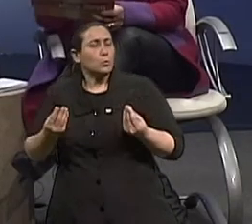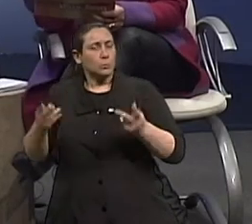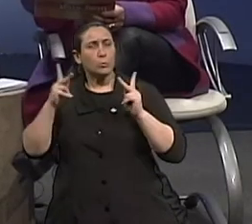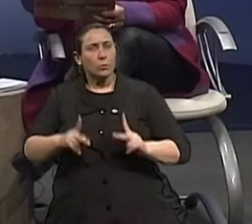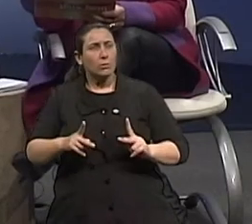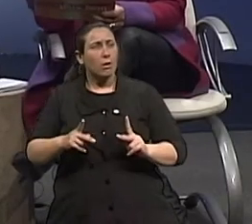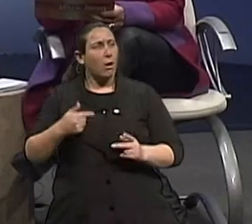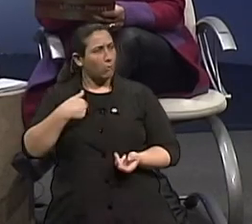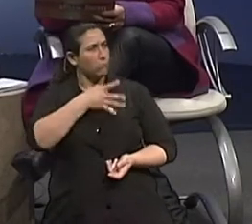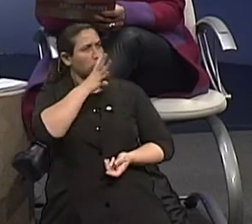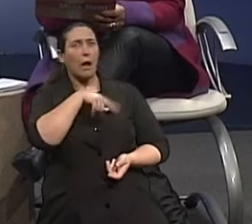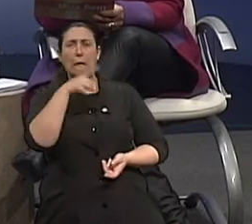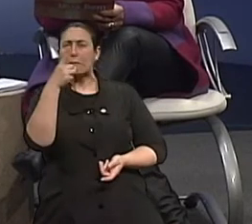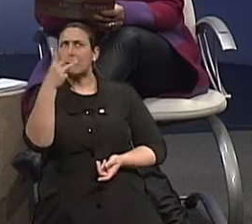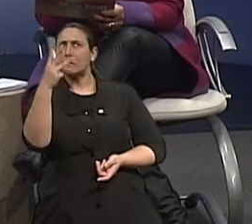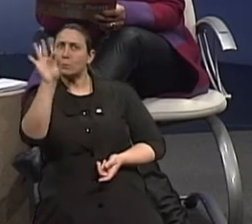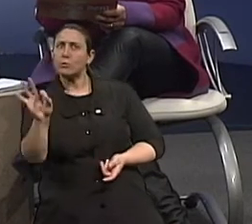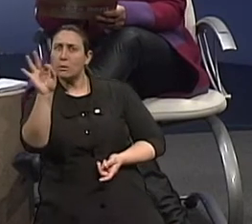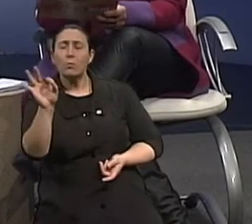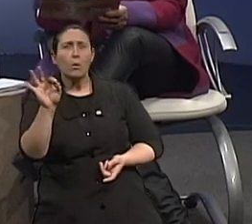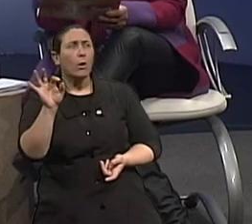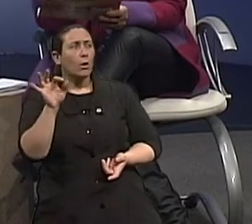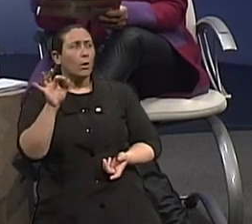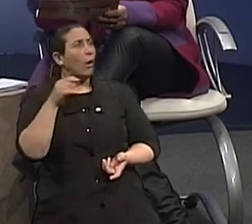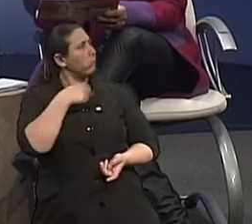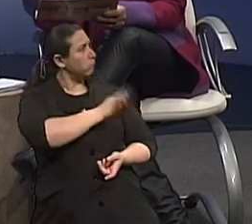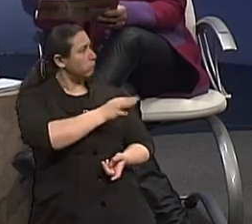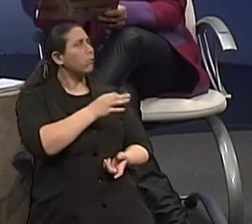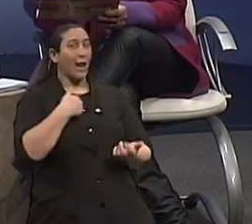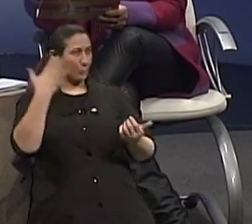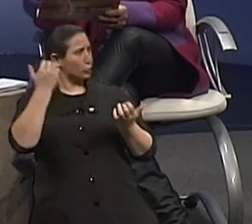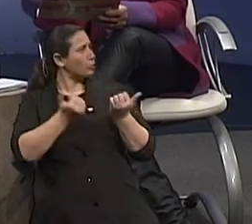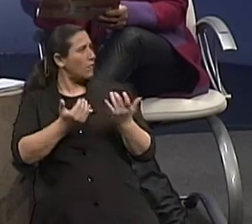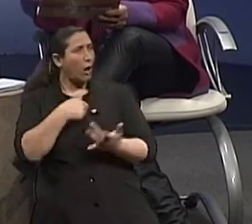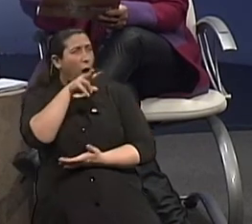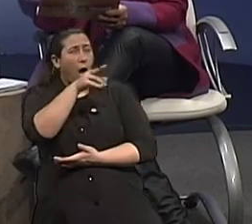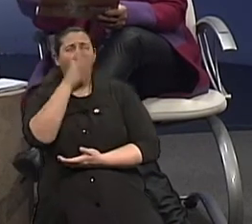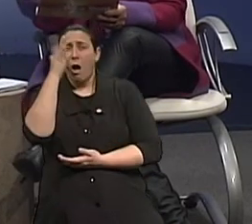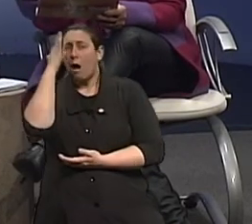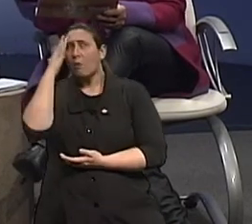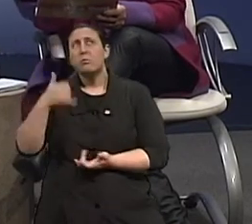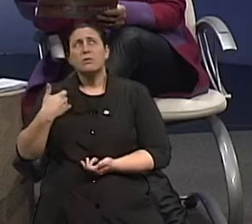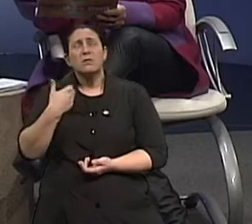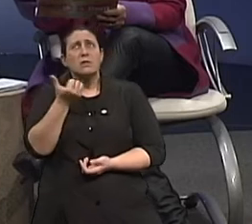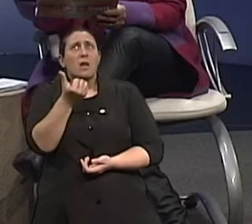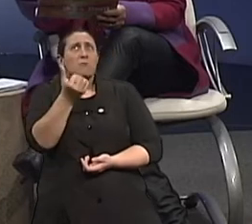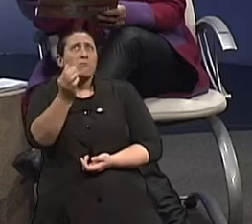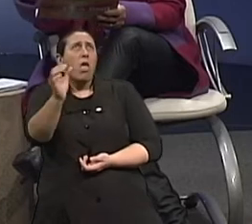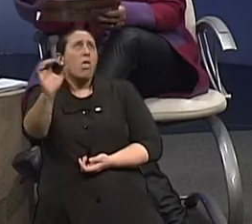Eu me lembro, há uns anos atrás, quando eu era jovem, a gente dizia assim, aquela pessoa tem 60 anos.